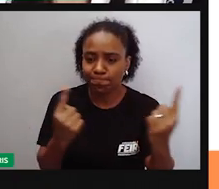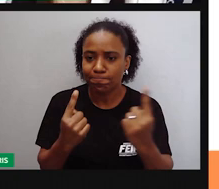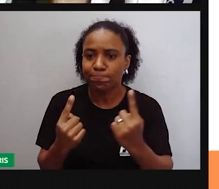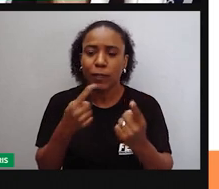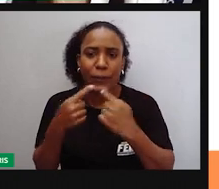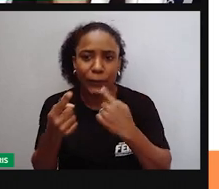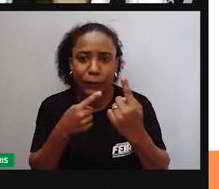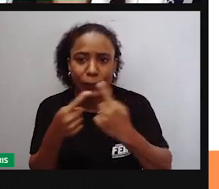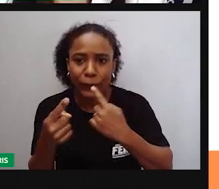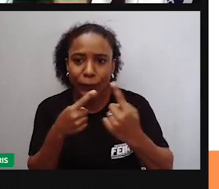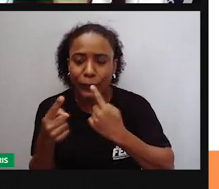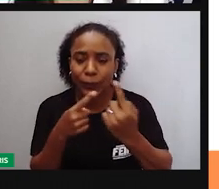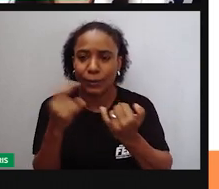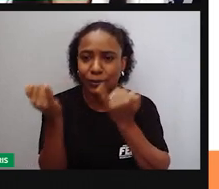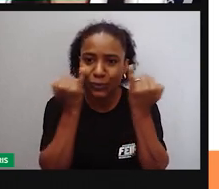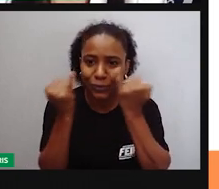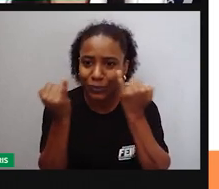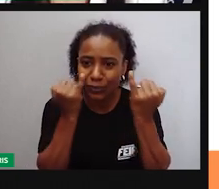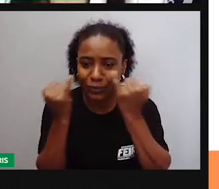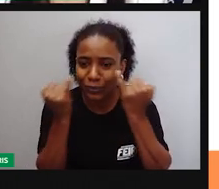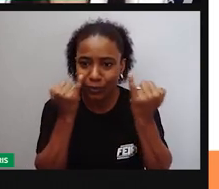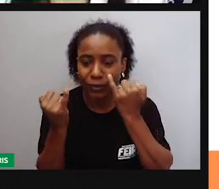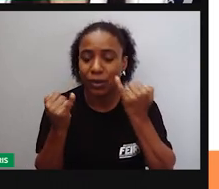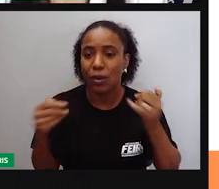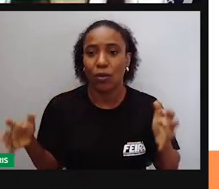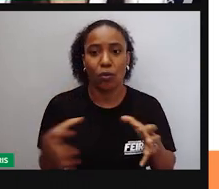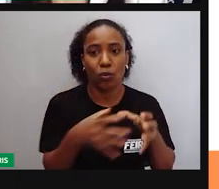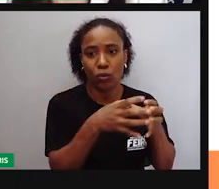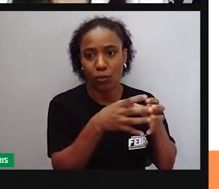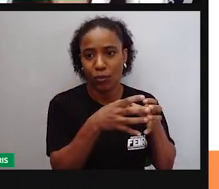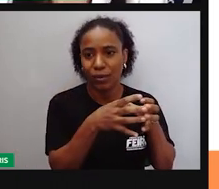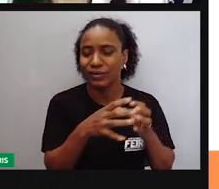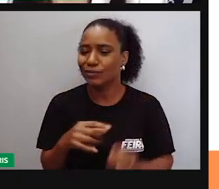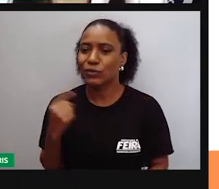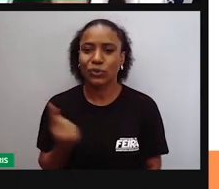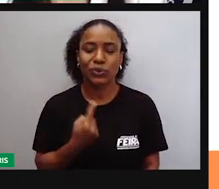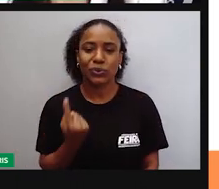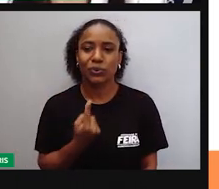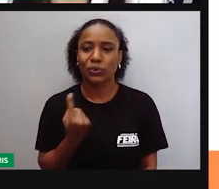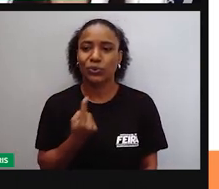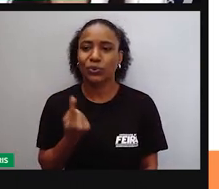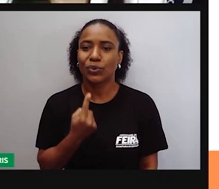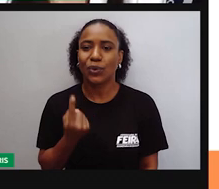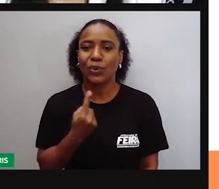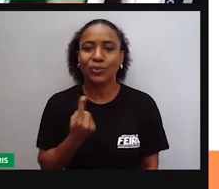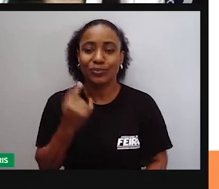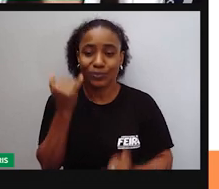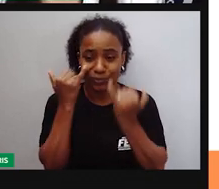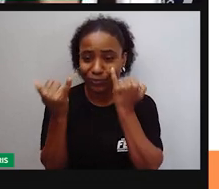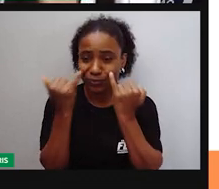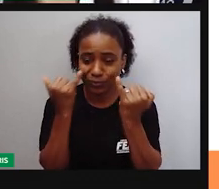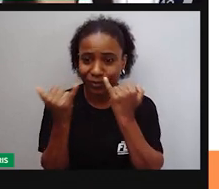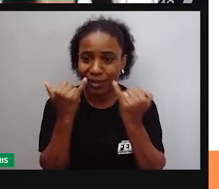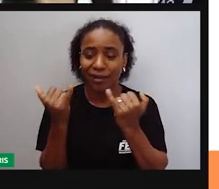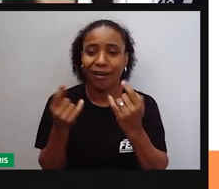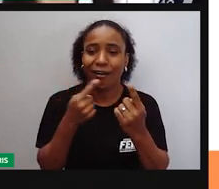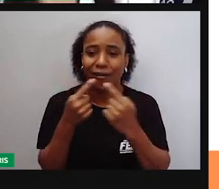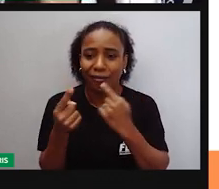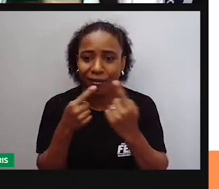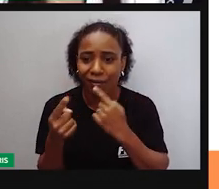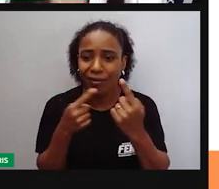individual é mais difícil, não é? Imagina uma pessoa só reivindicando aí, ó, um